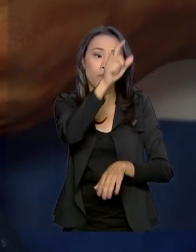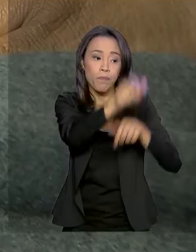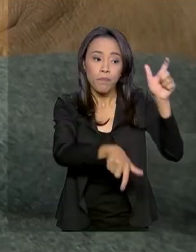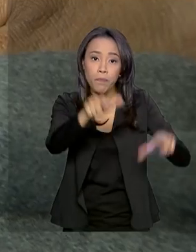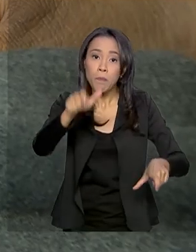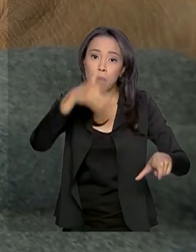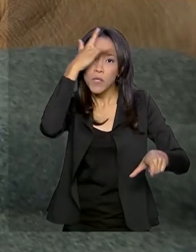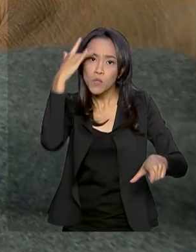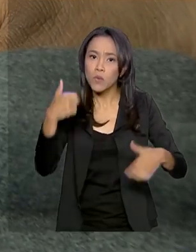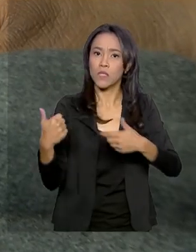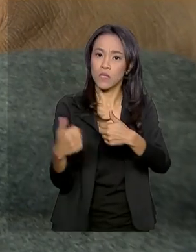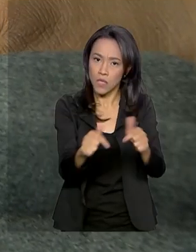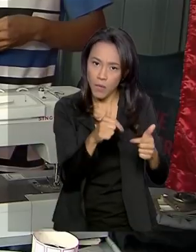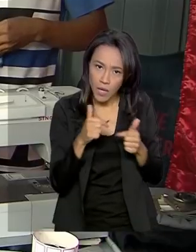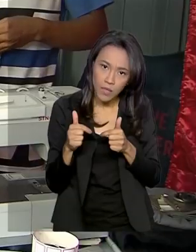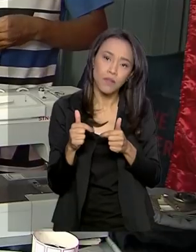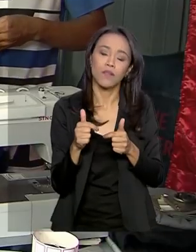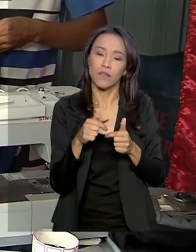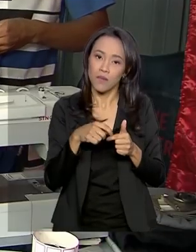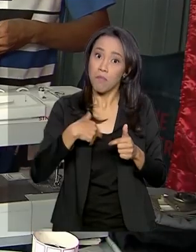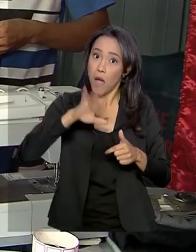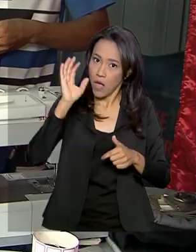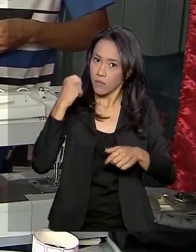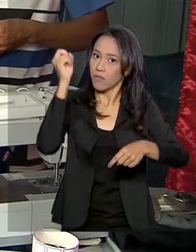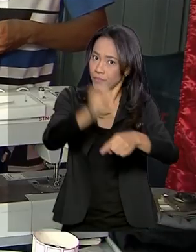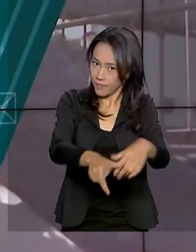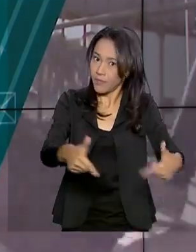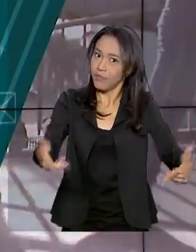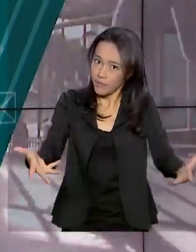pessoas trabalhando, seria mais emprego, né?